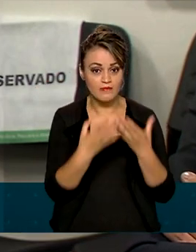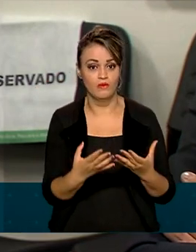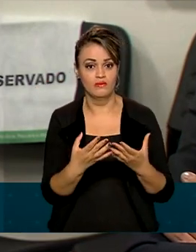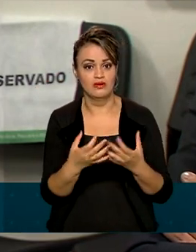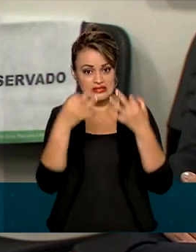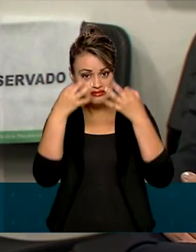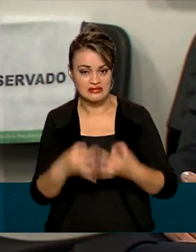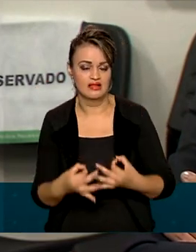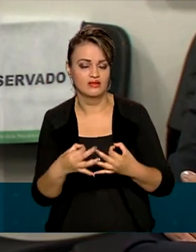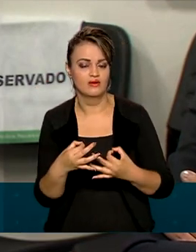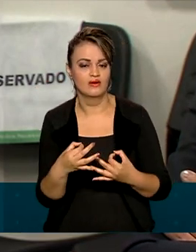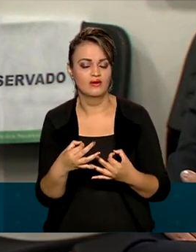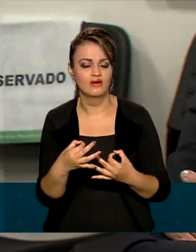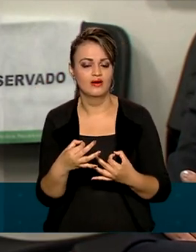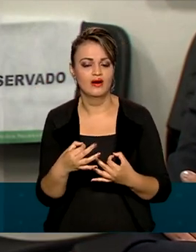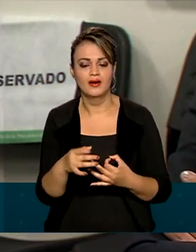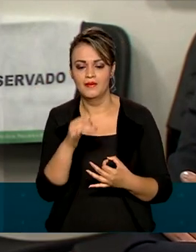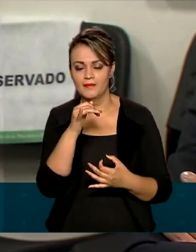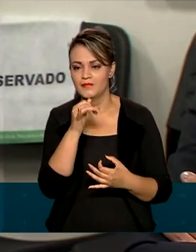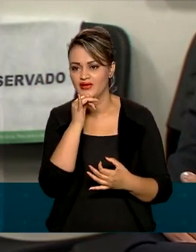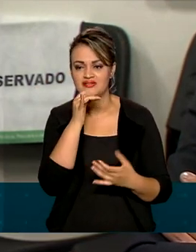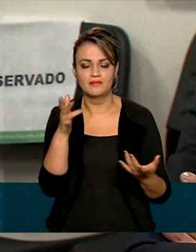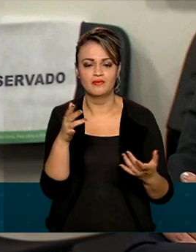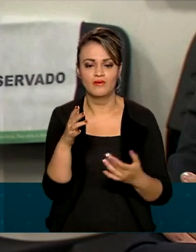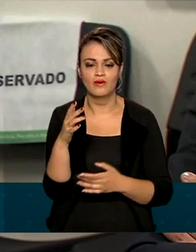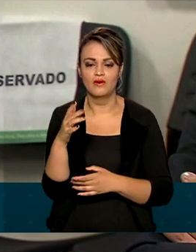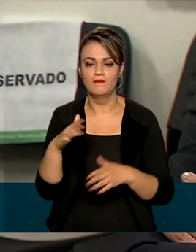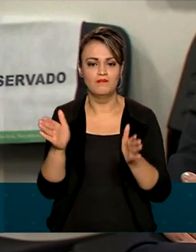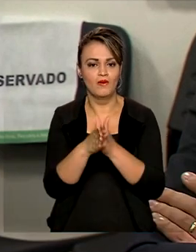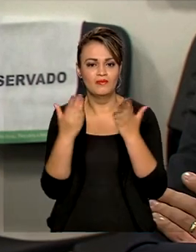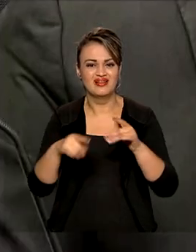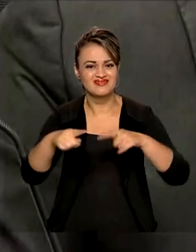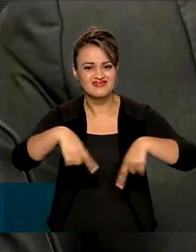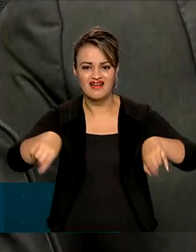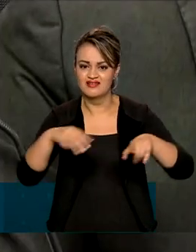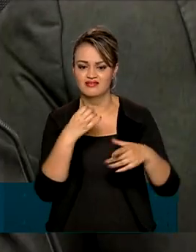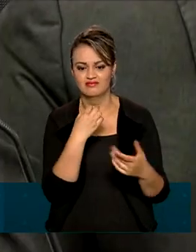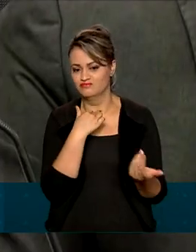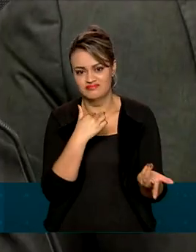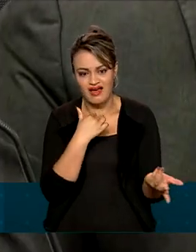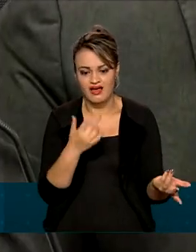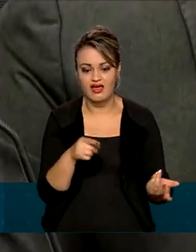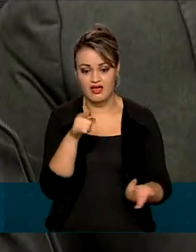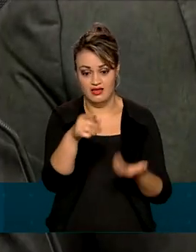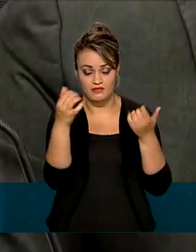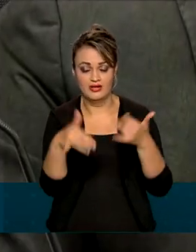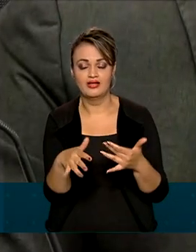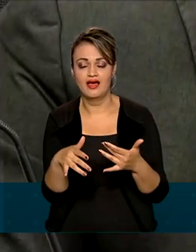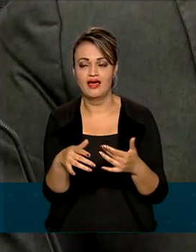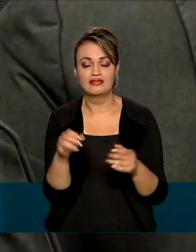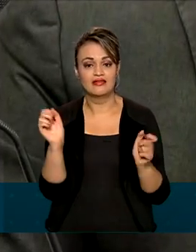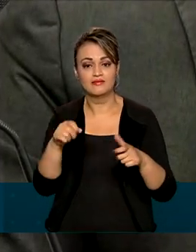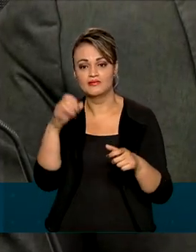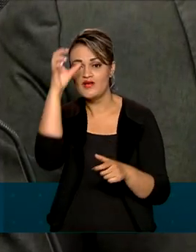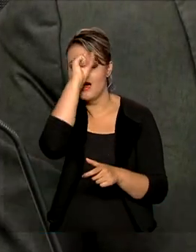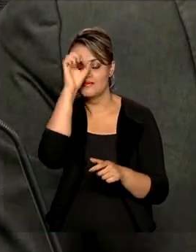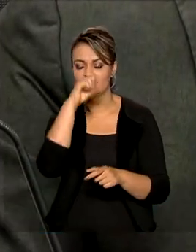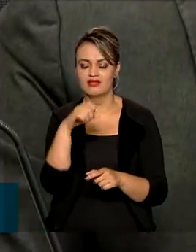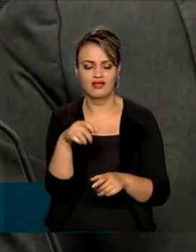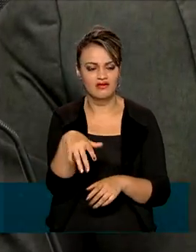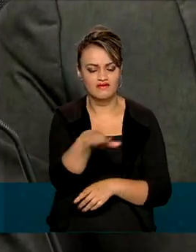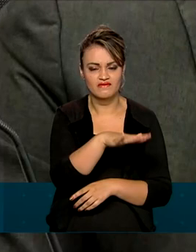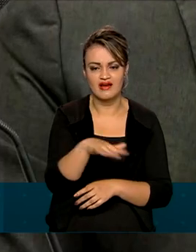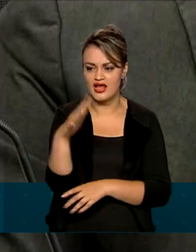conservação. Nada pior do que conservar e manter a pobreza no território. Ela está prevendo também educação ambiental. Ela